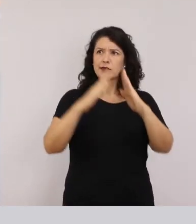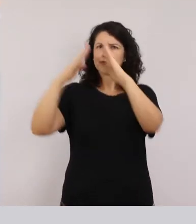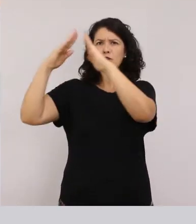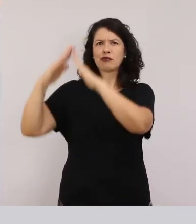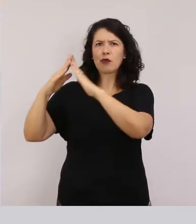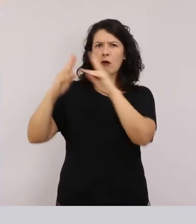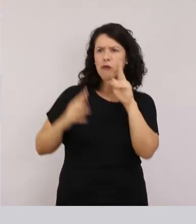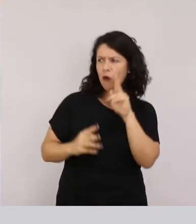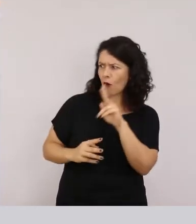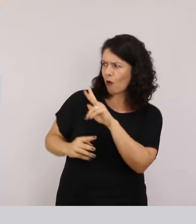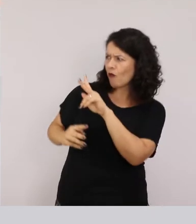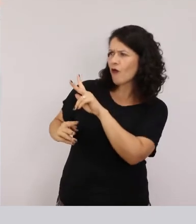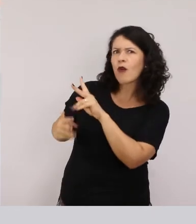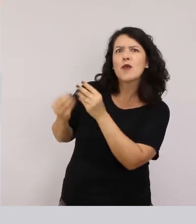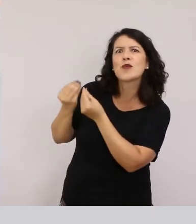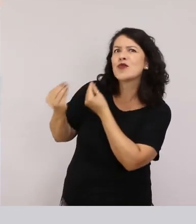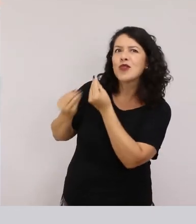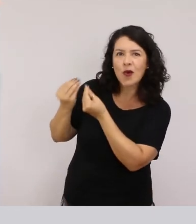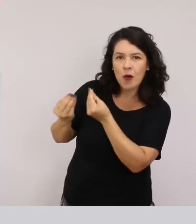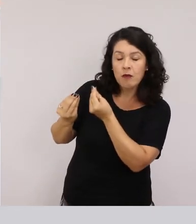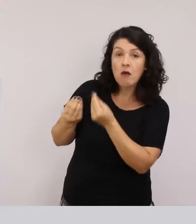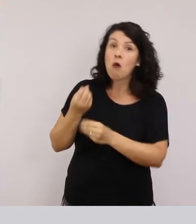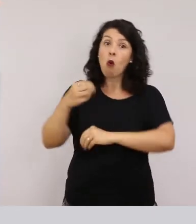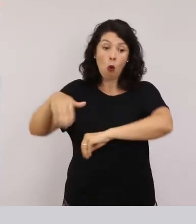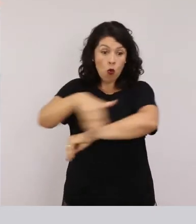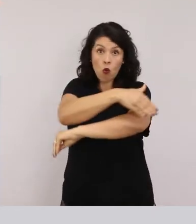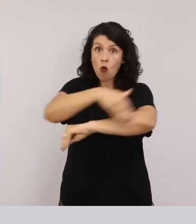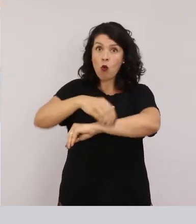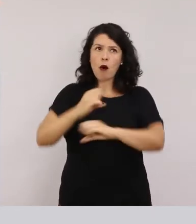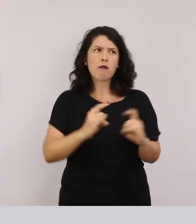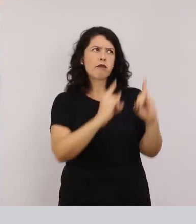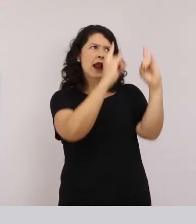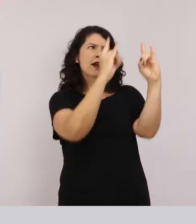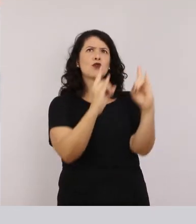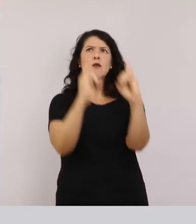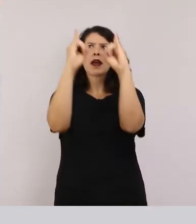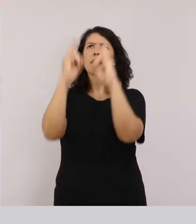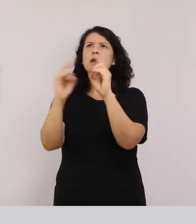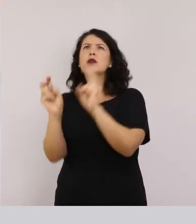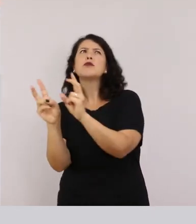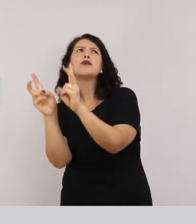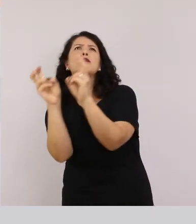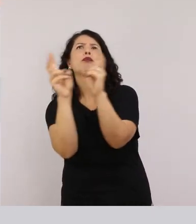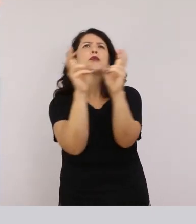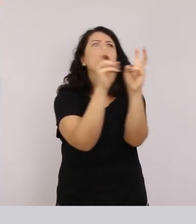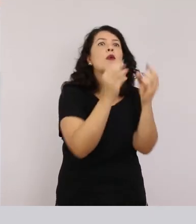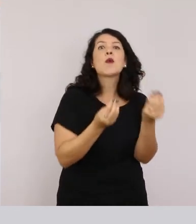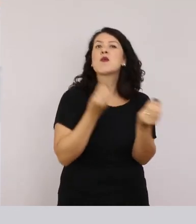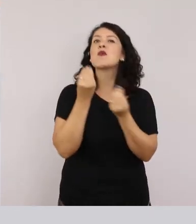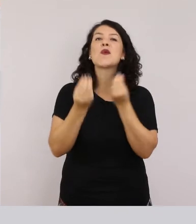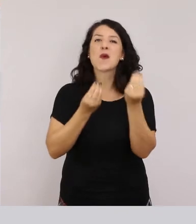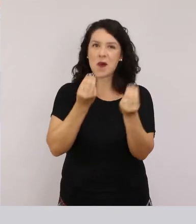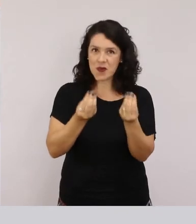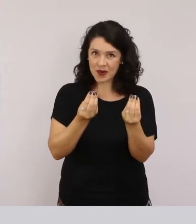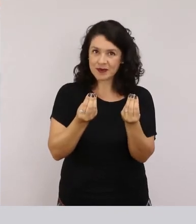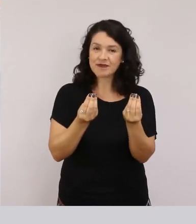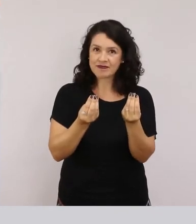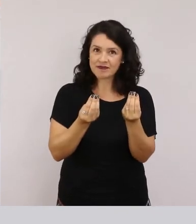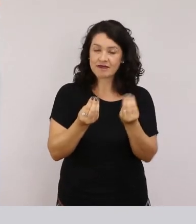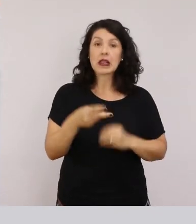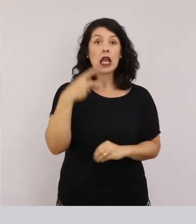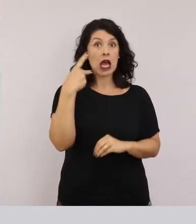casa do seu vizinho ou nos prédios da rua por onde você passa? Como é